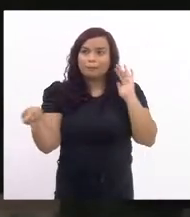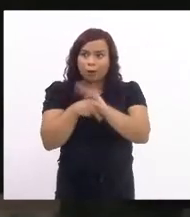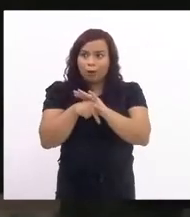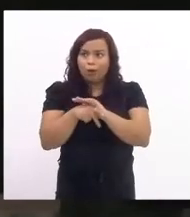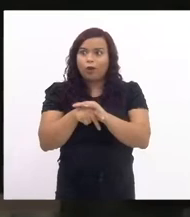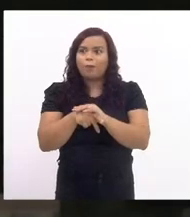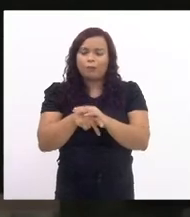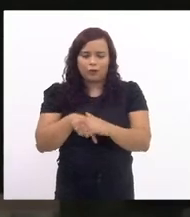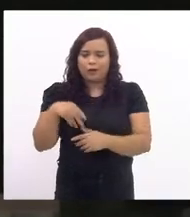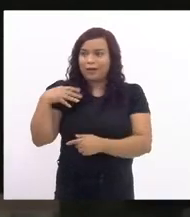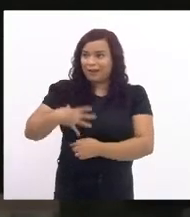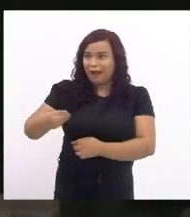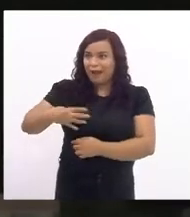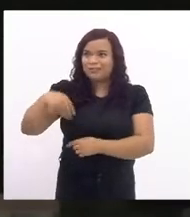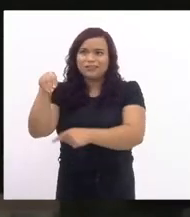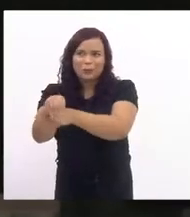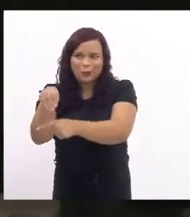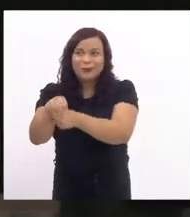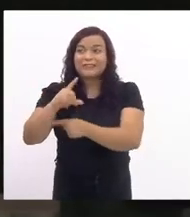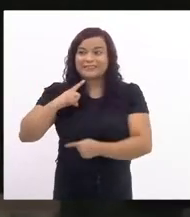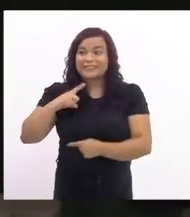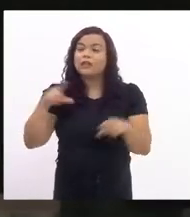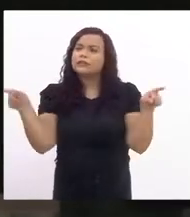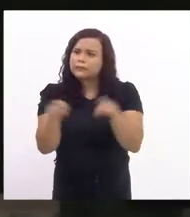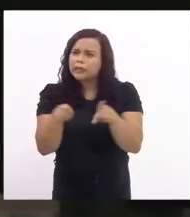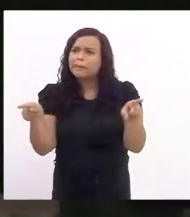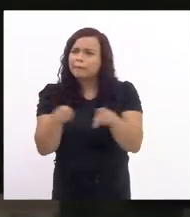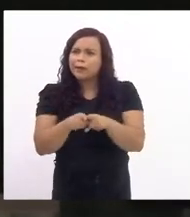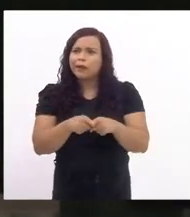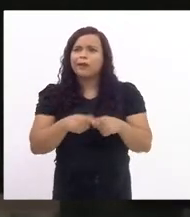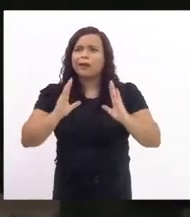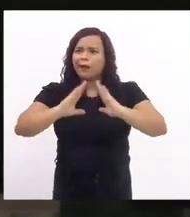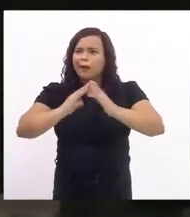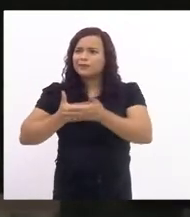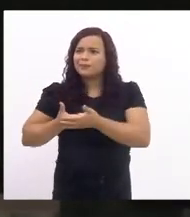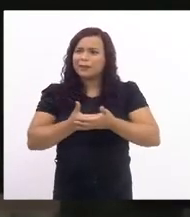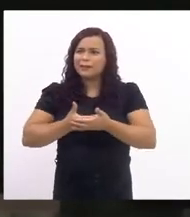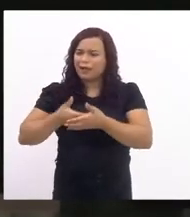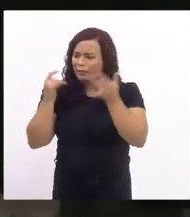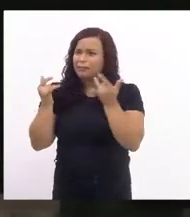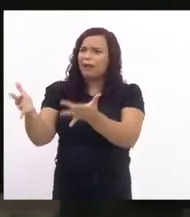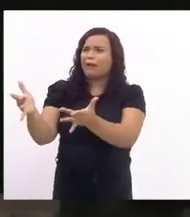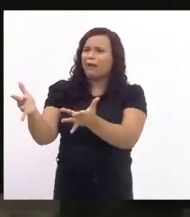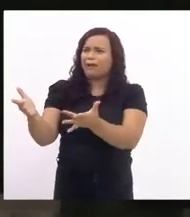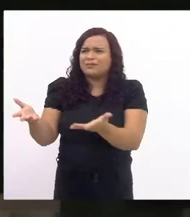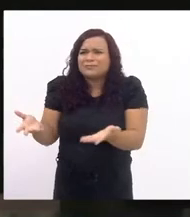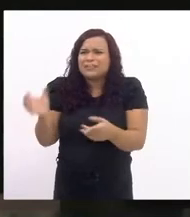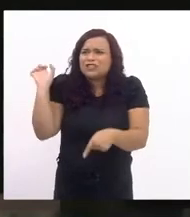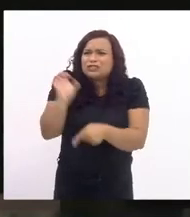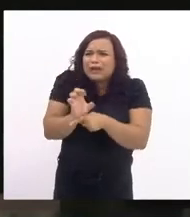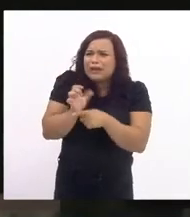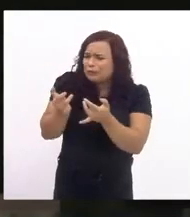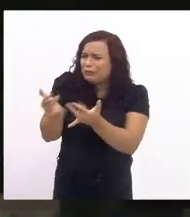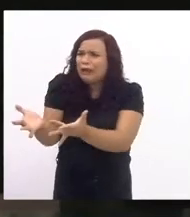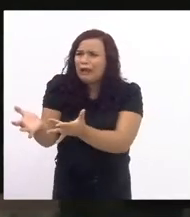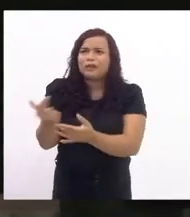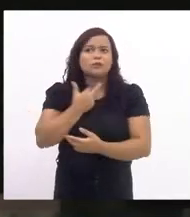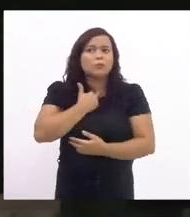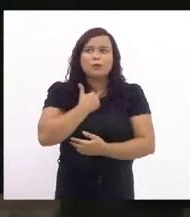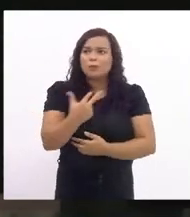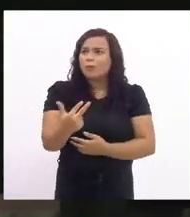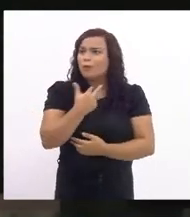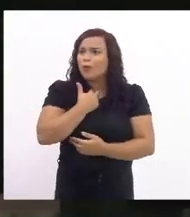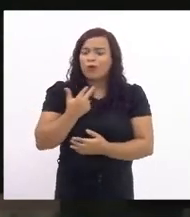as crianças também uma maternidade abandonada pelo Estado nós não podemos